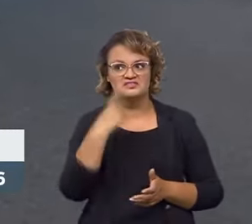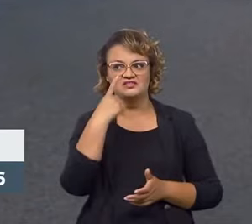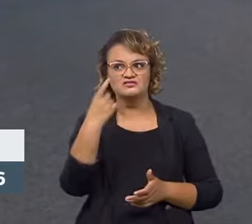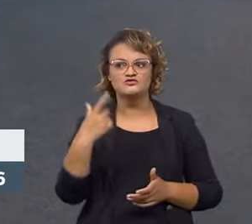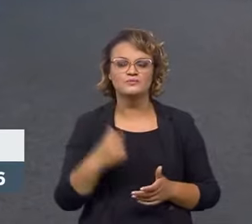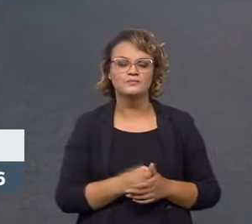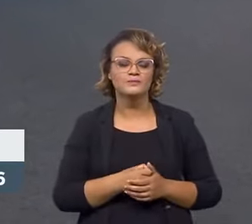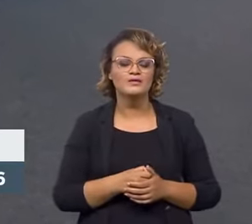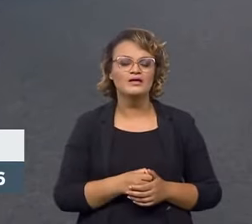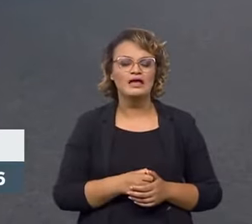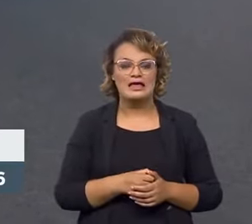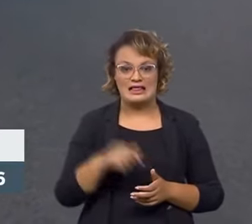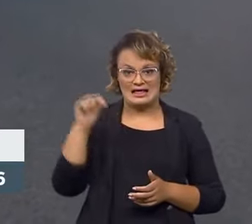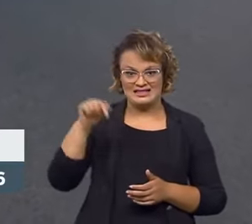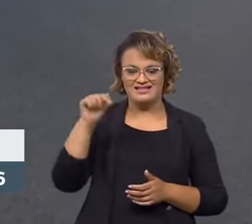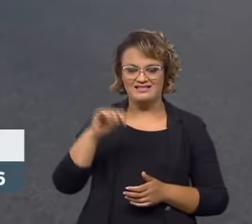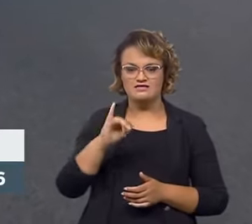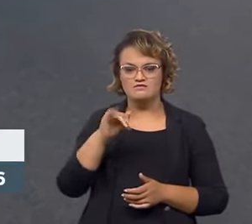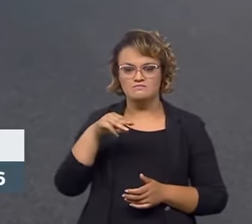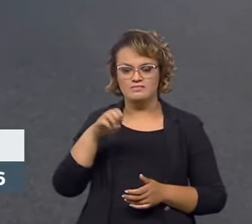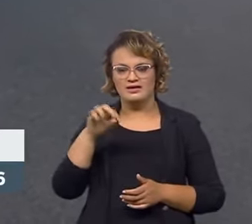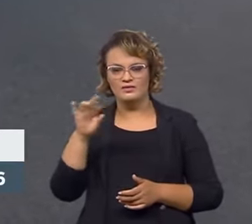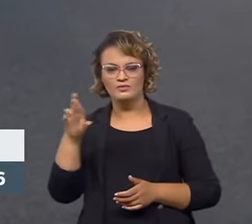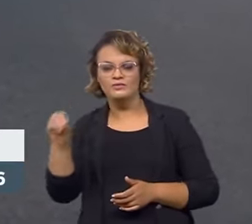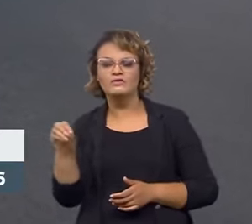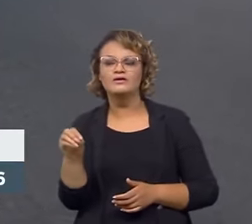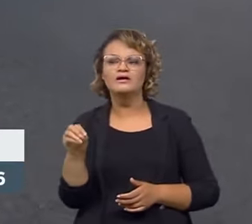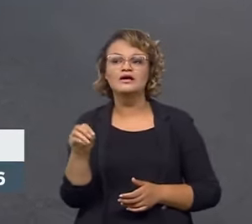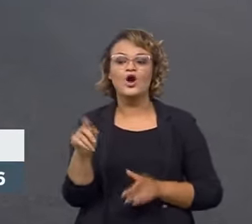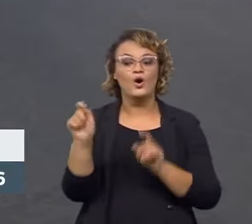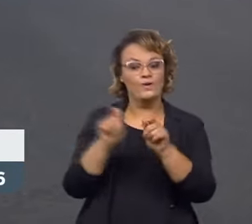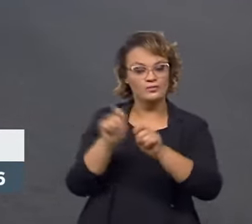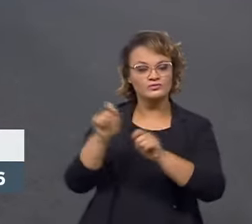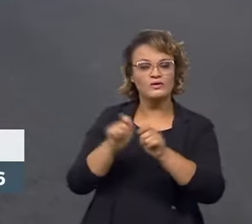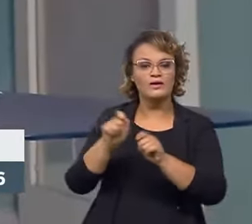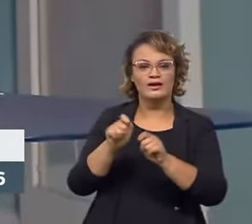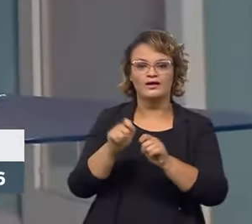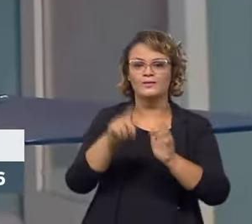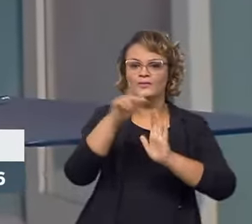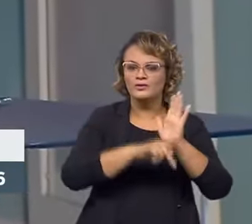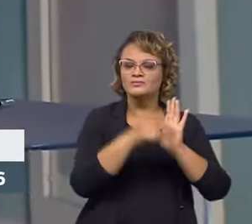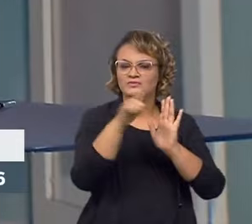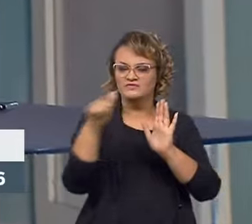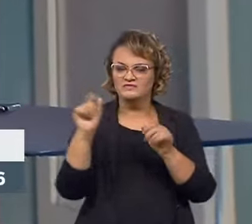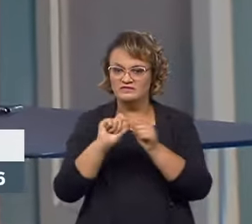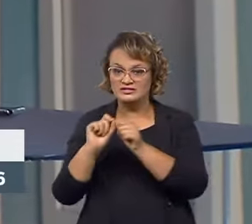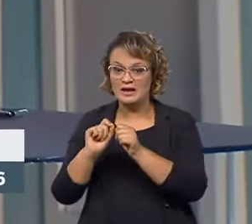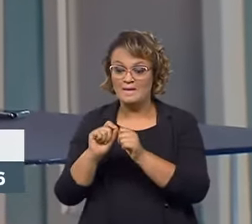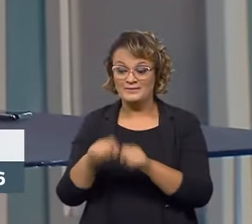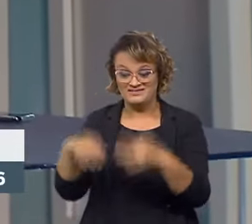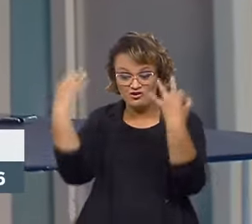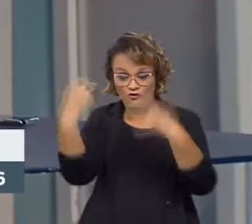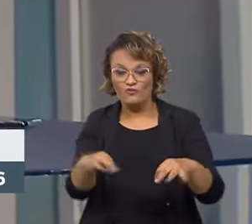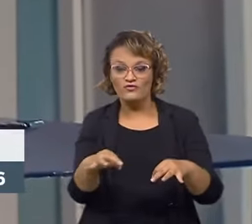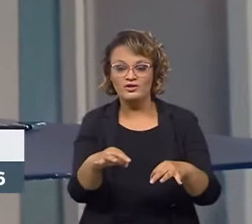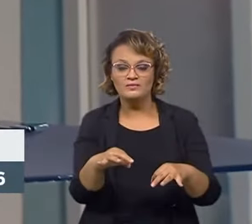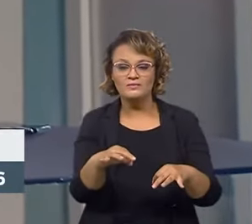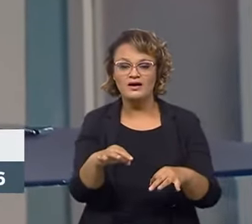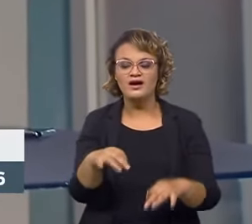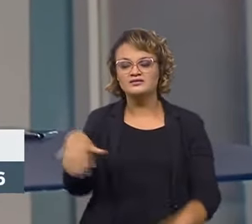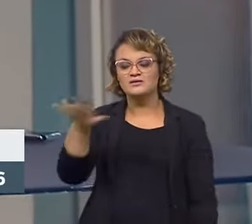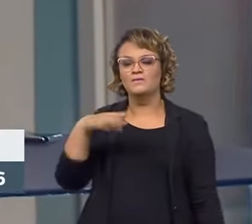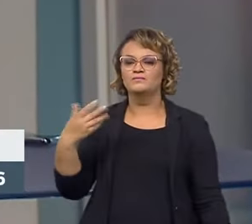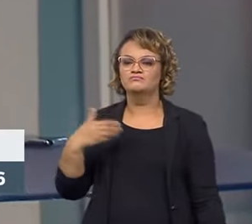porque o Inmetro, ele controla, digamos assim, os programas que vão ser feitos. Mas quem faz a certificação são organismos